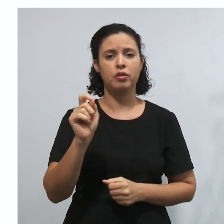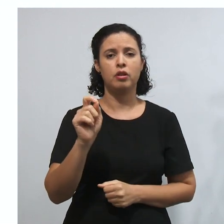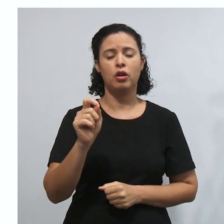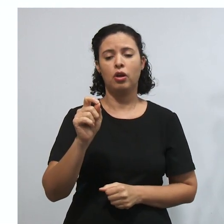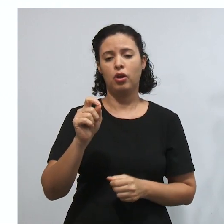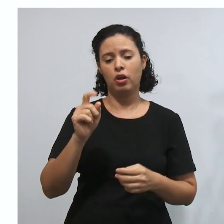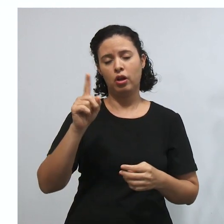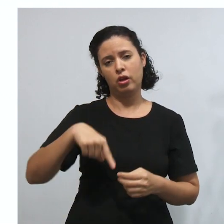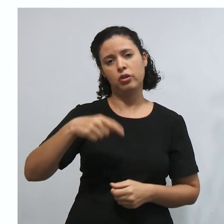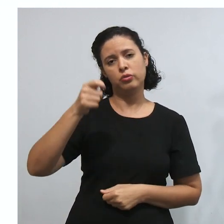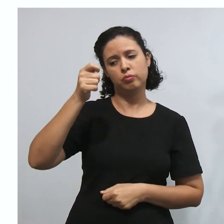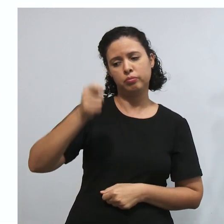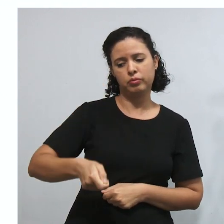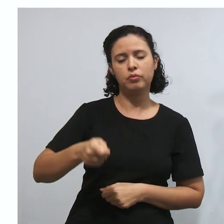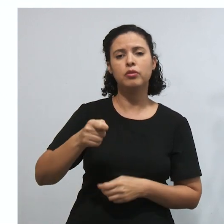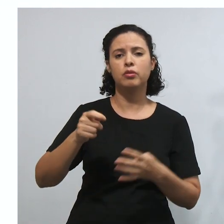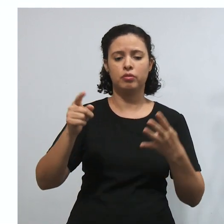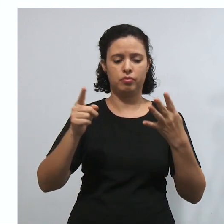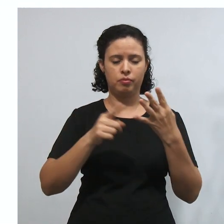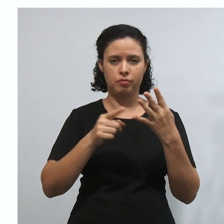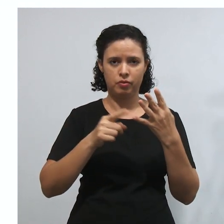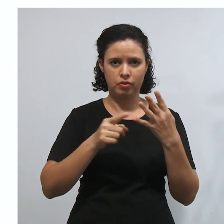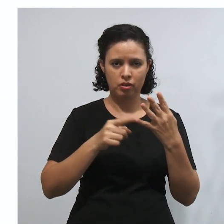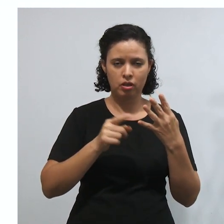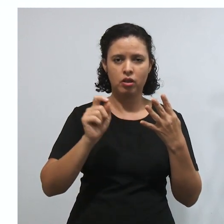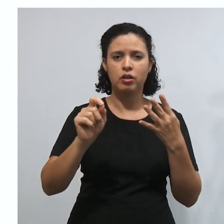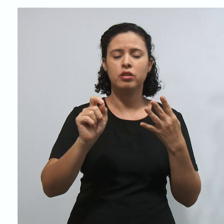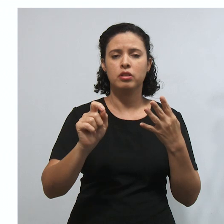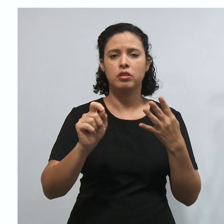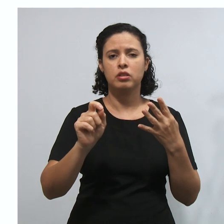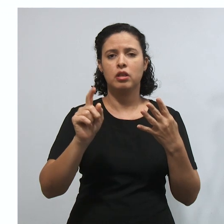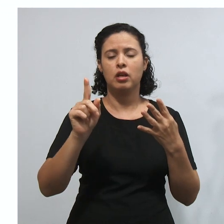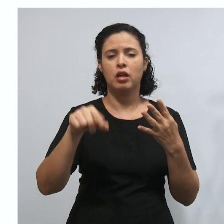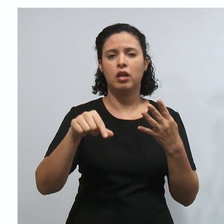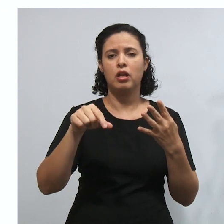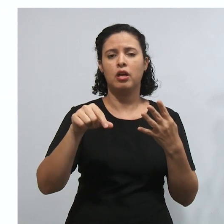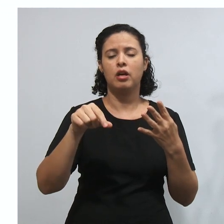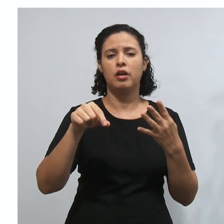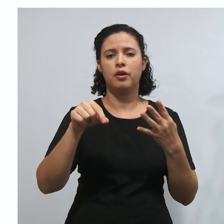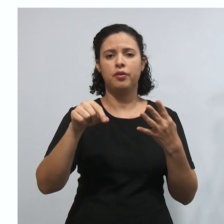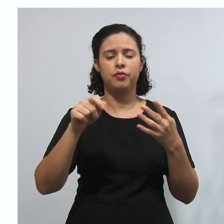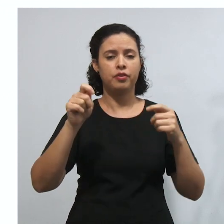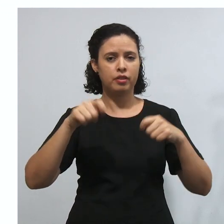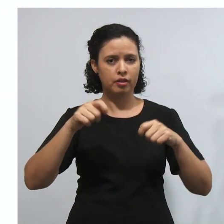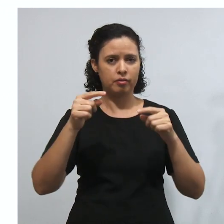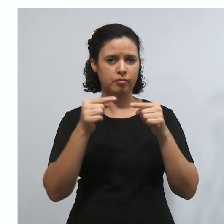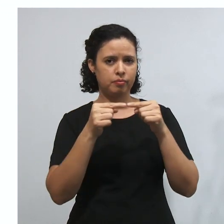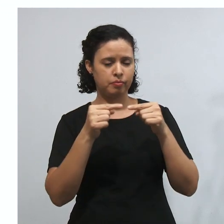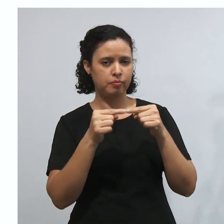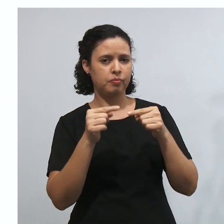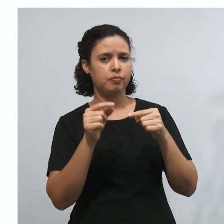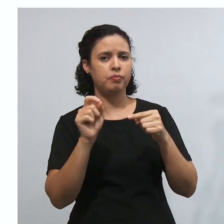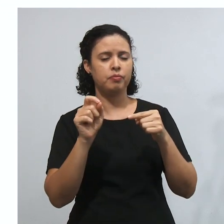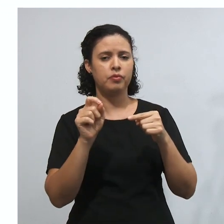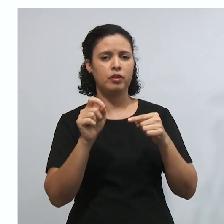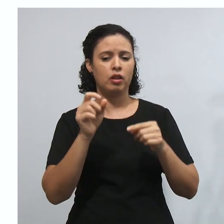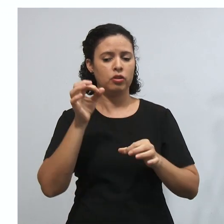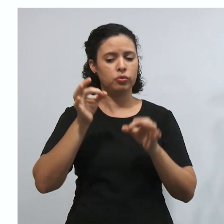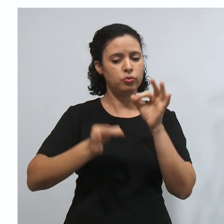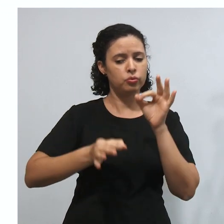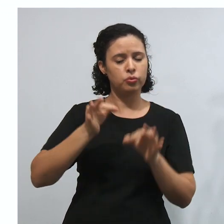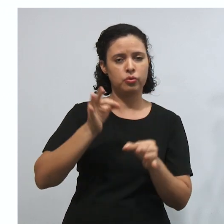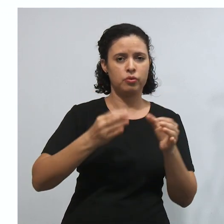que um juiz de primeiro grau poderá fazer sim, mas diante dessas condições, ou seja, quando ele tem que julgar um